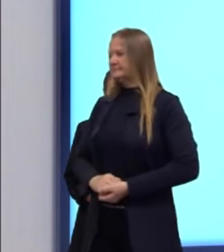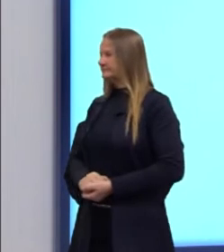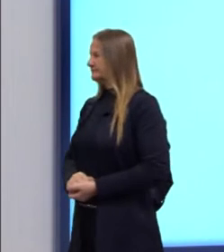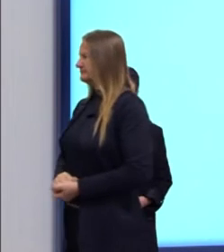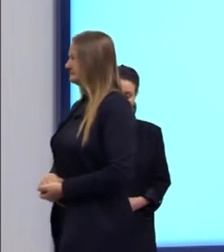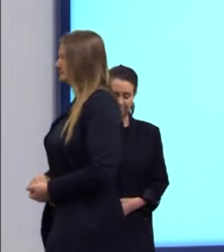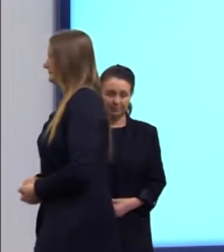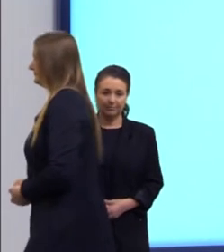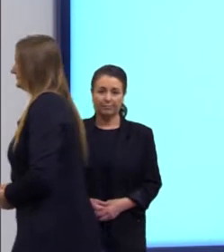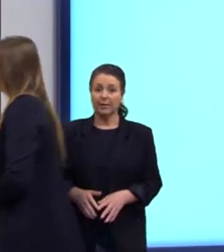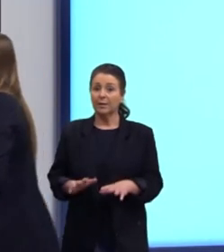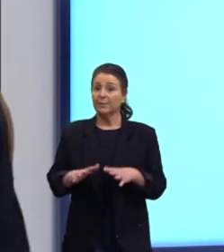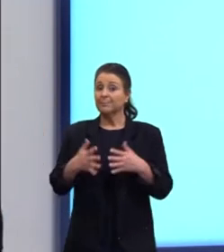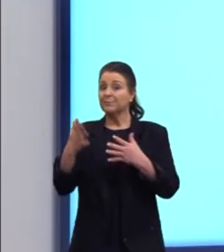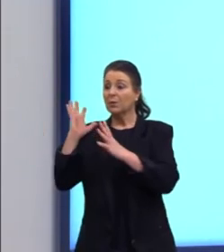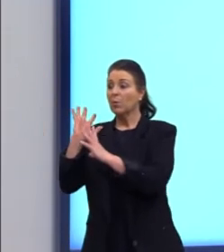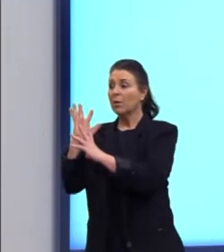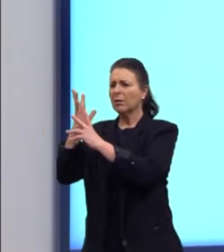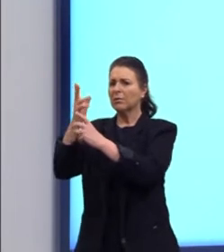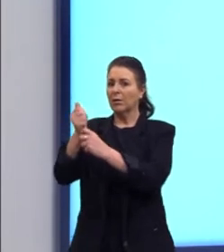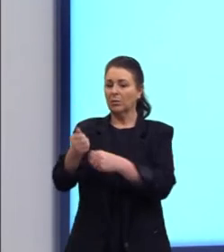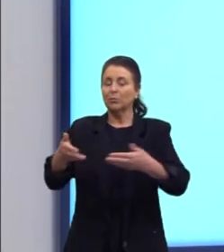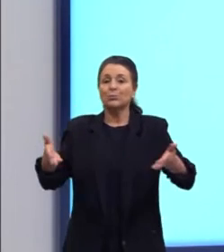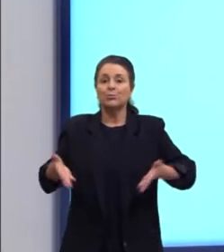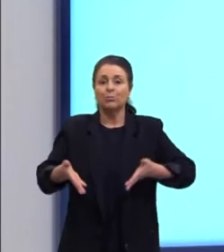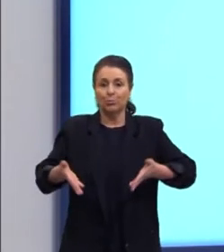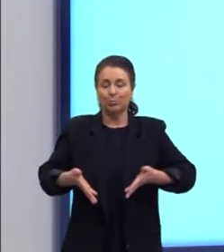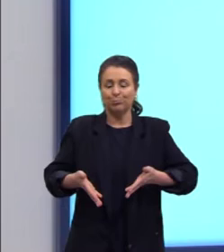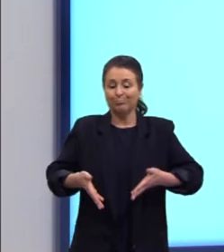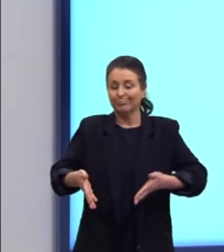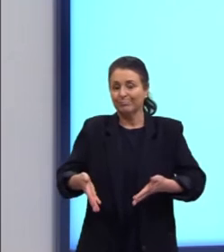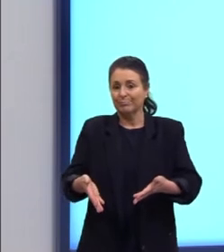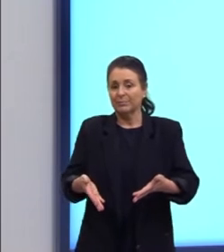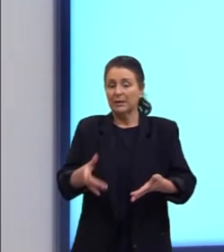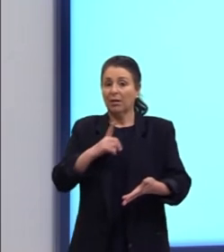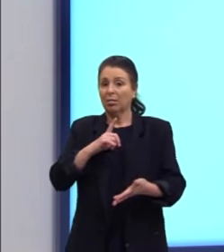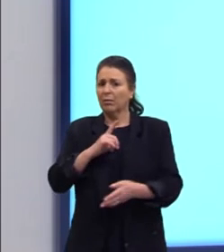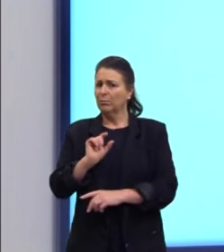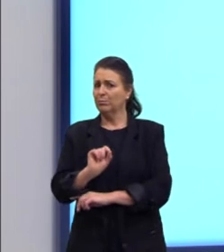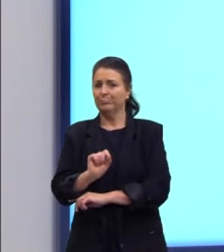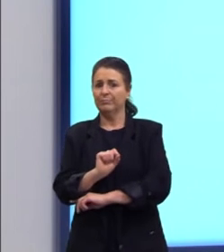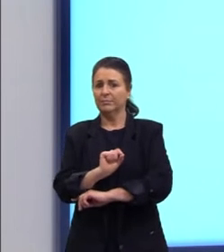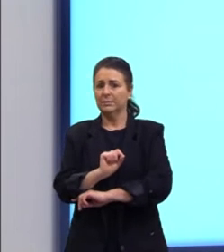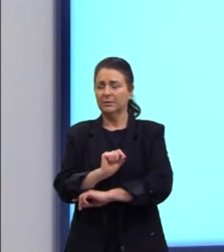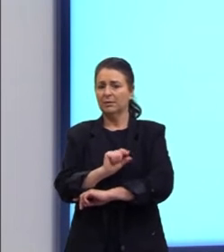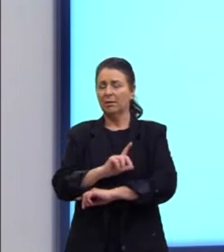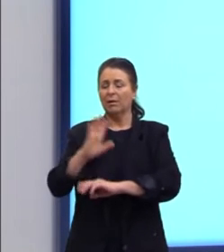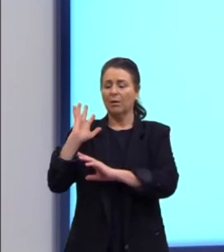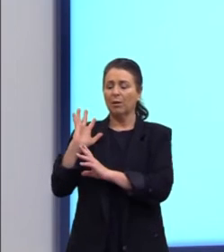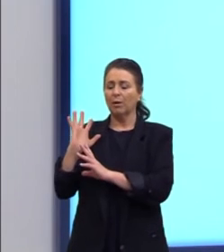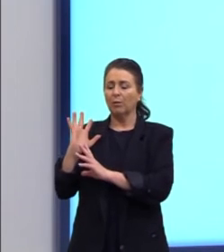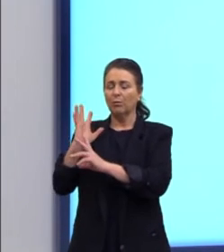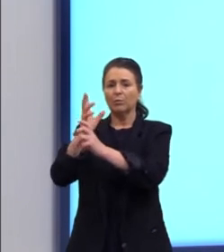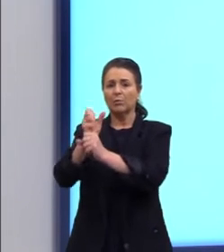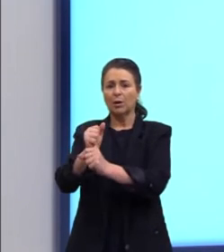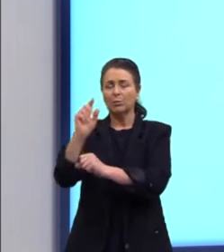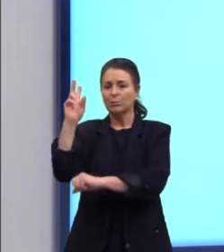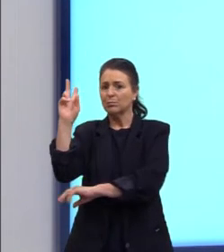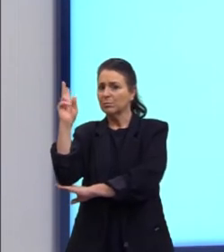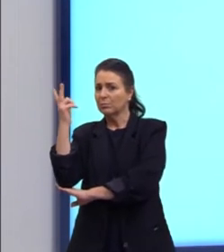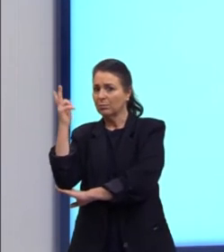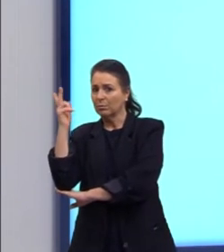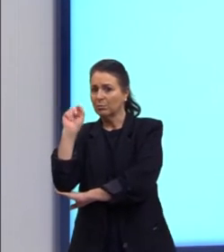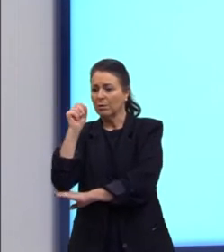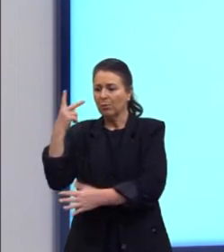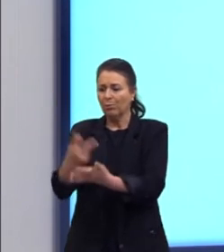o resultado que nós temos hoje, na atualidade, é um resultado histórico, é um resultado